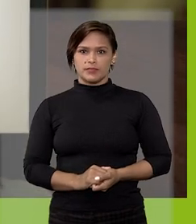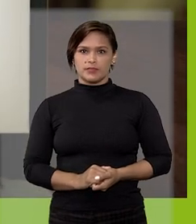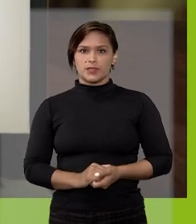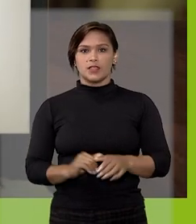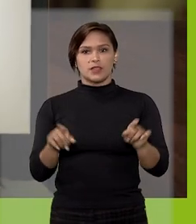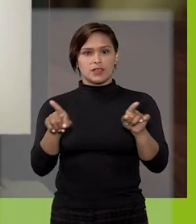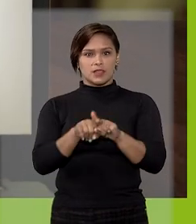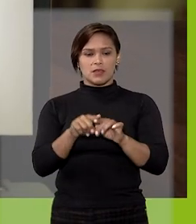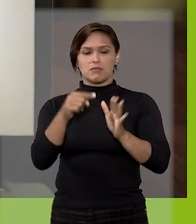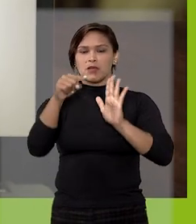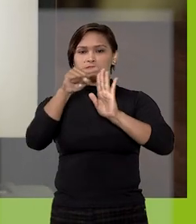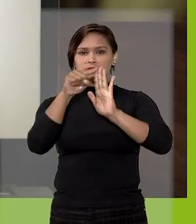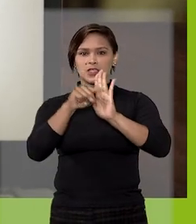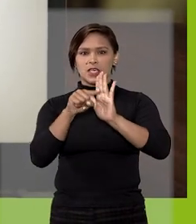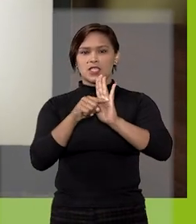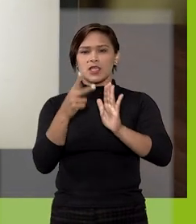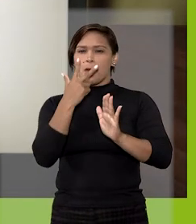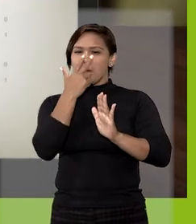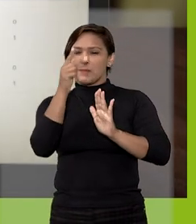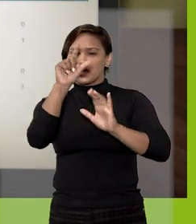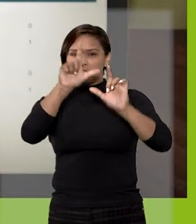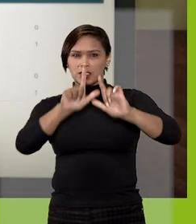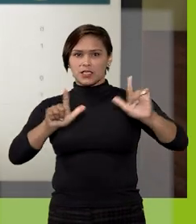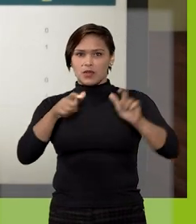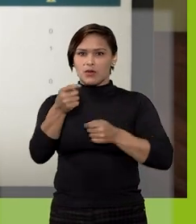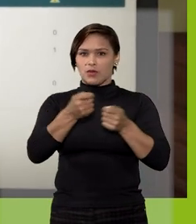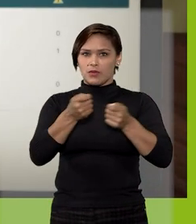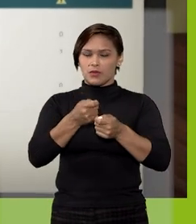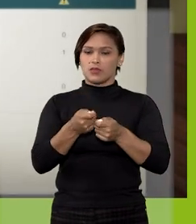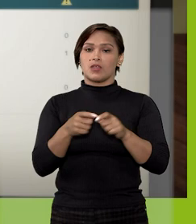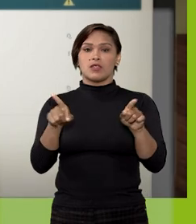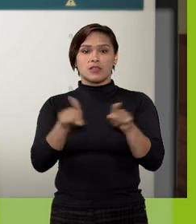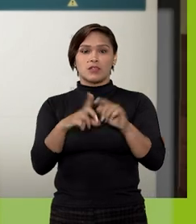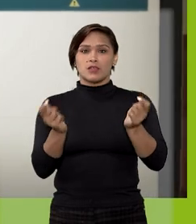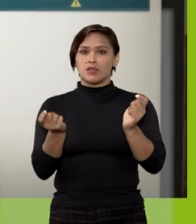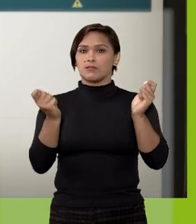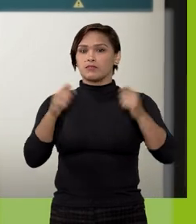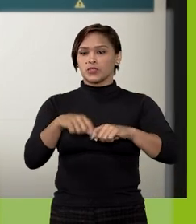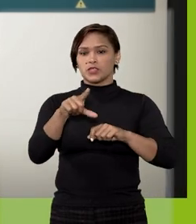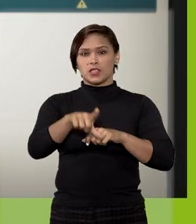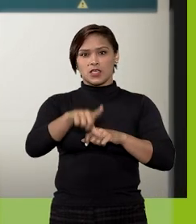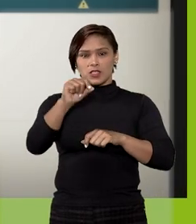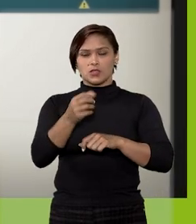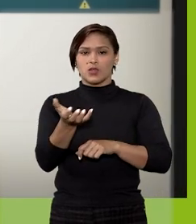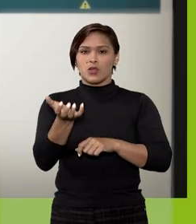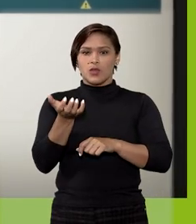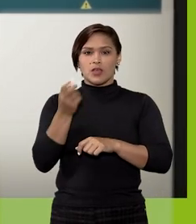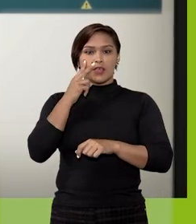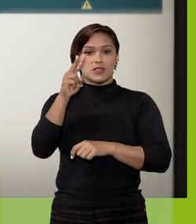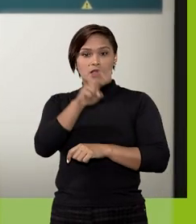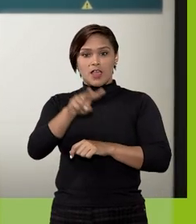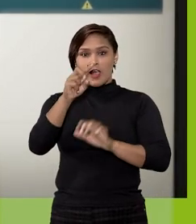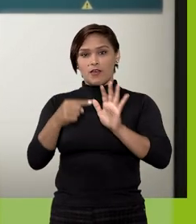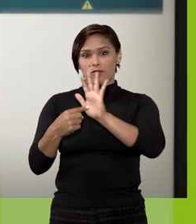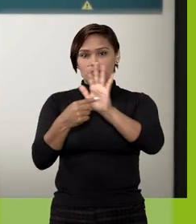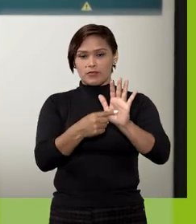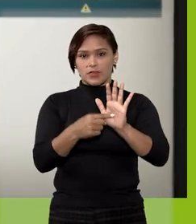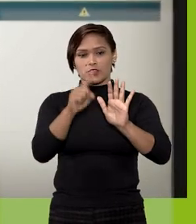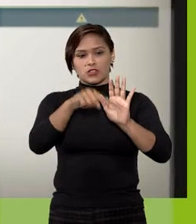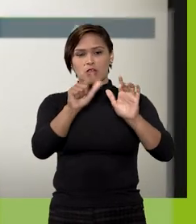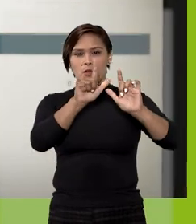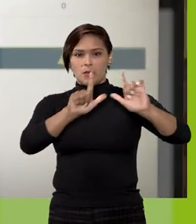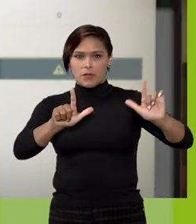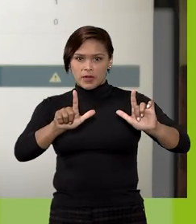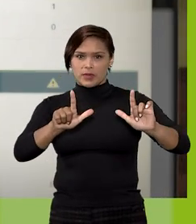Além de determinar a aparência do Painel de Controle, também é possível selecionar o que deve ser mostrado nos campos que